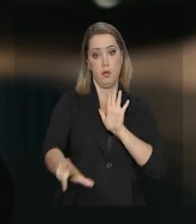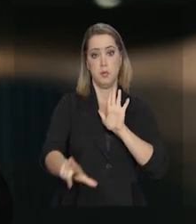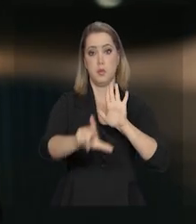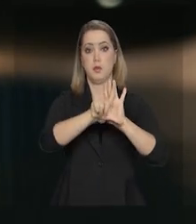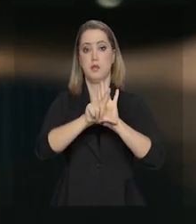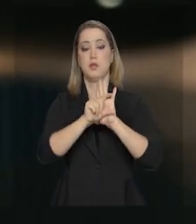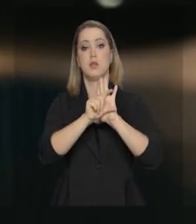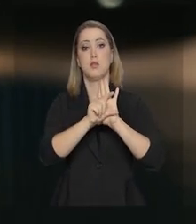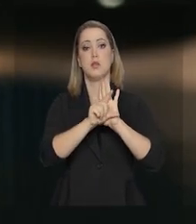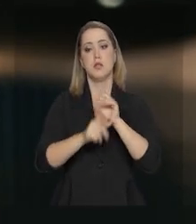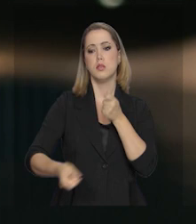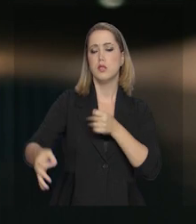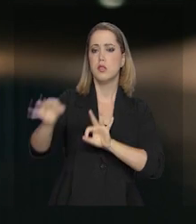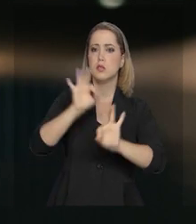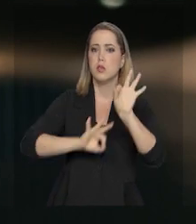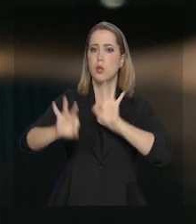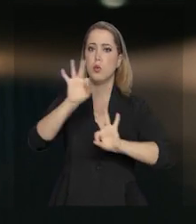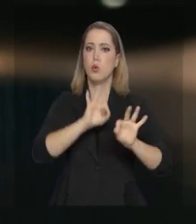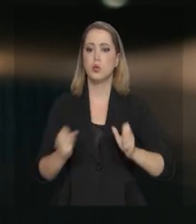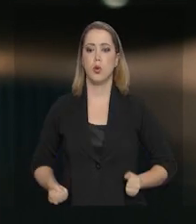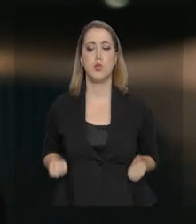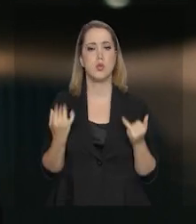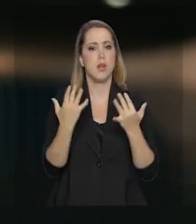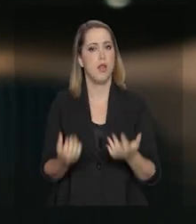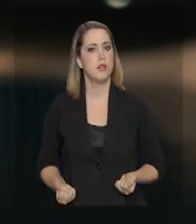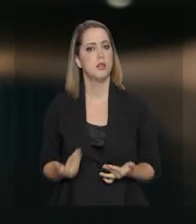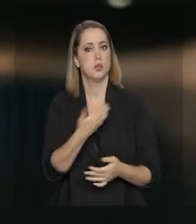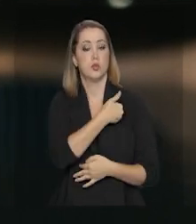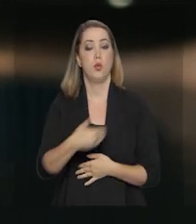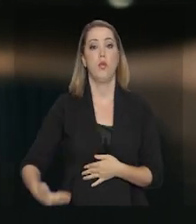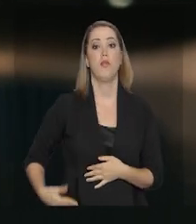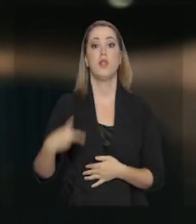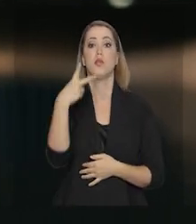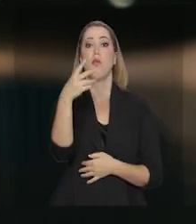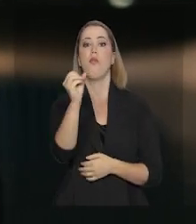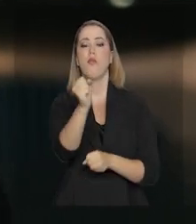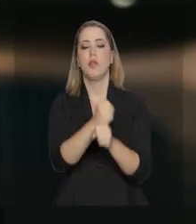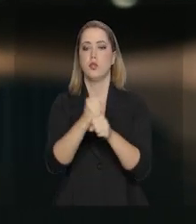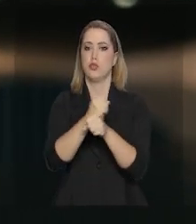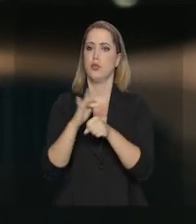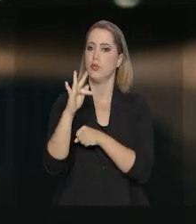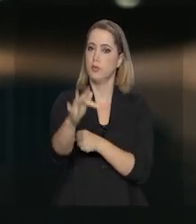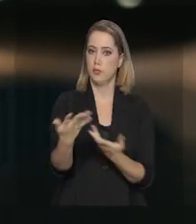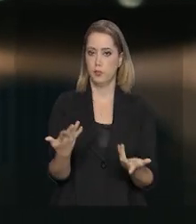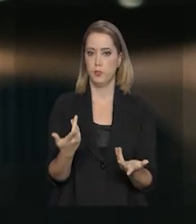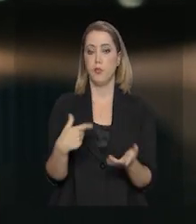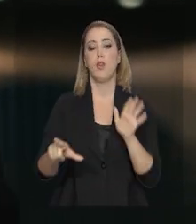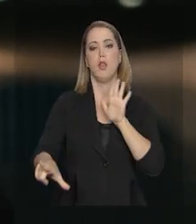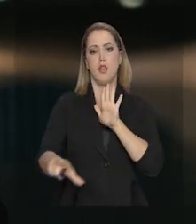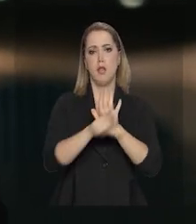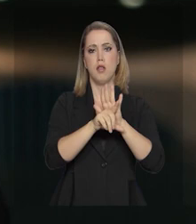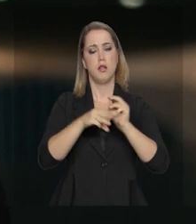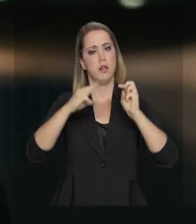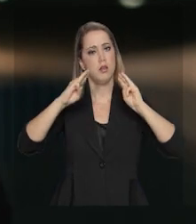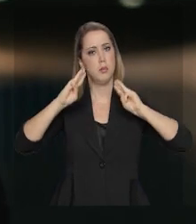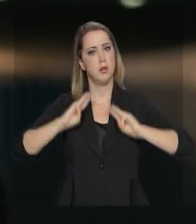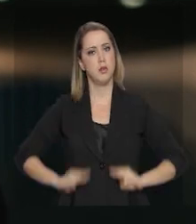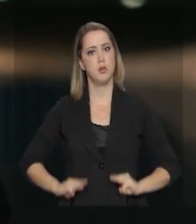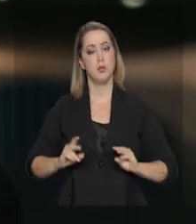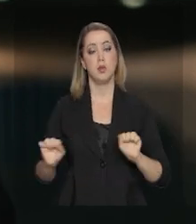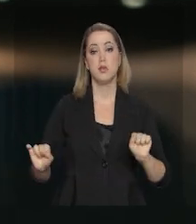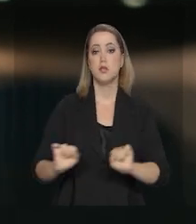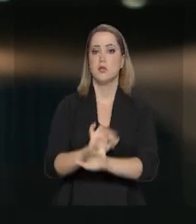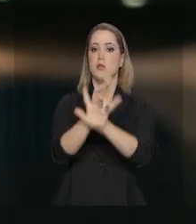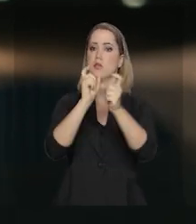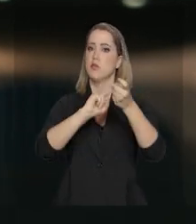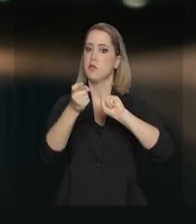Aprovamos a lei que bota ordem nos gastos públicos pelos próximos 20 anos e a lei que moraliza